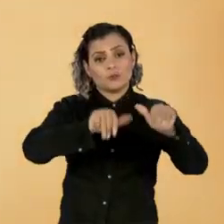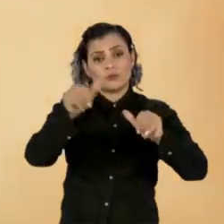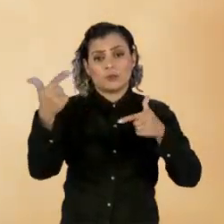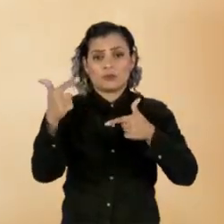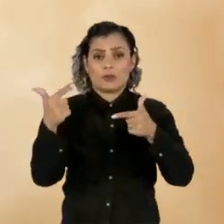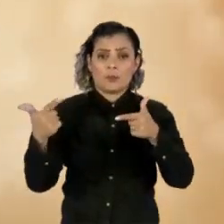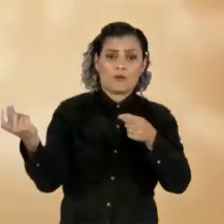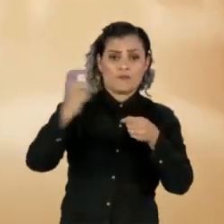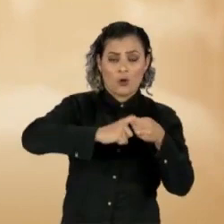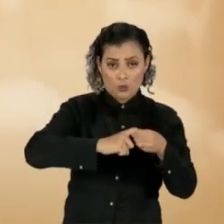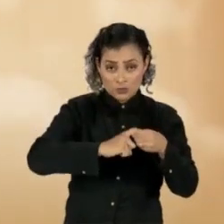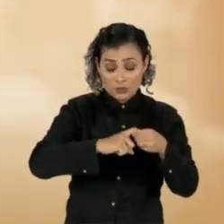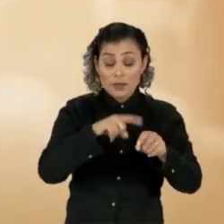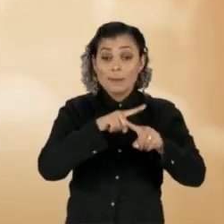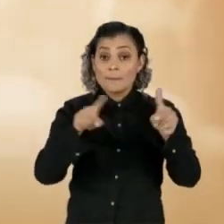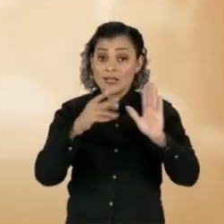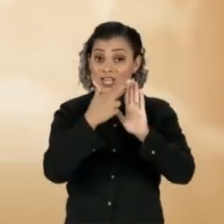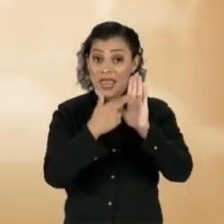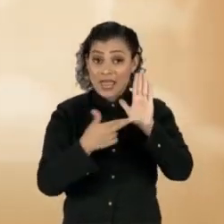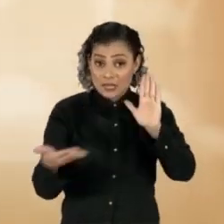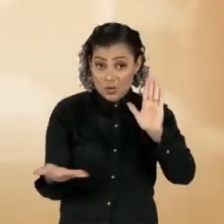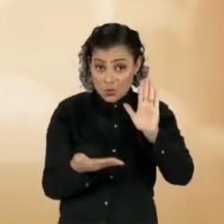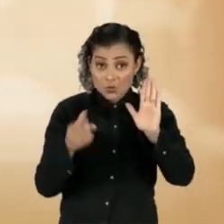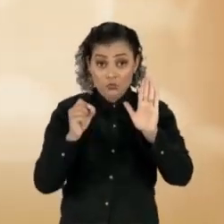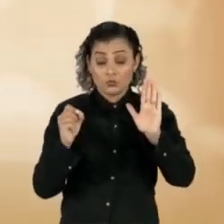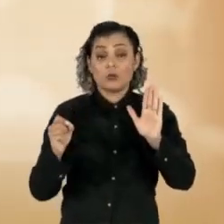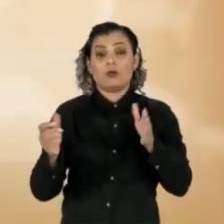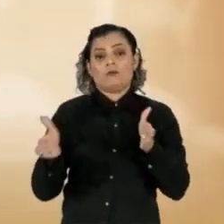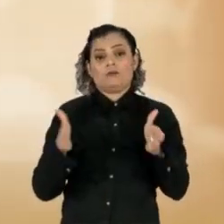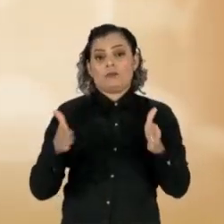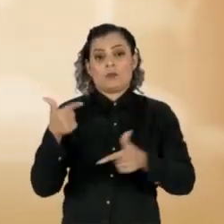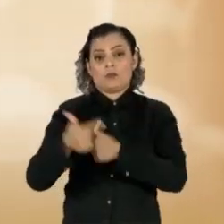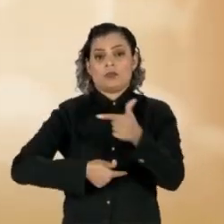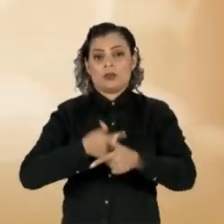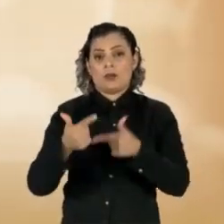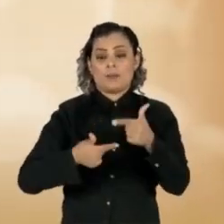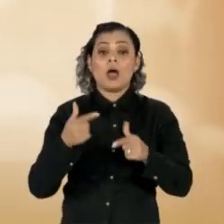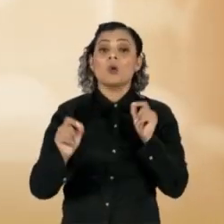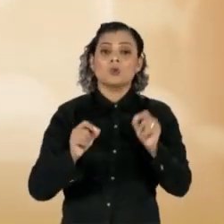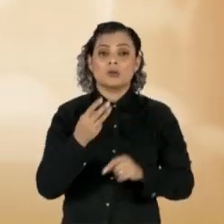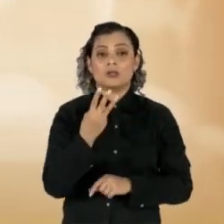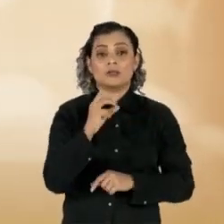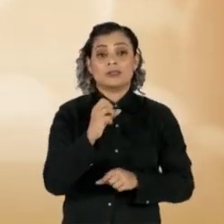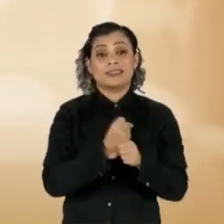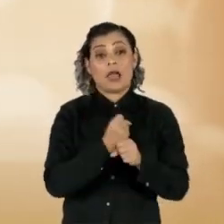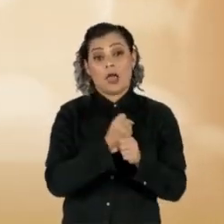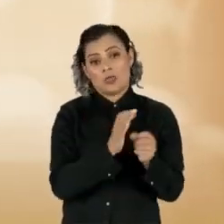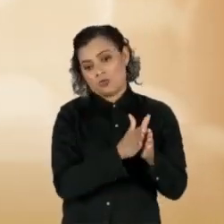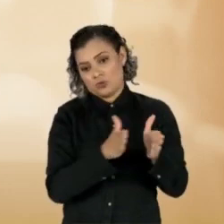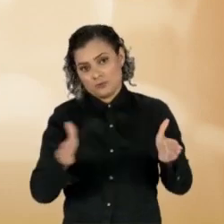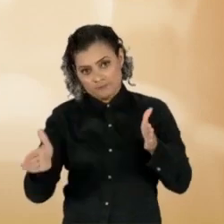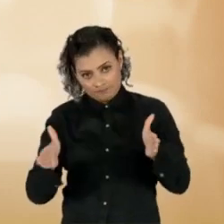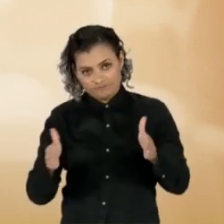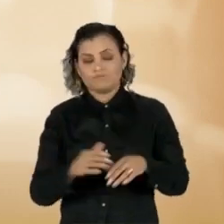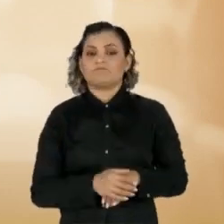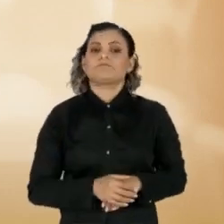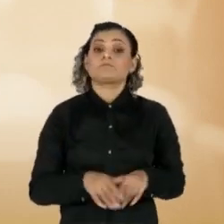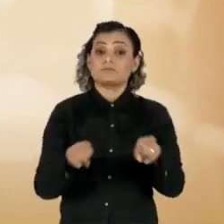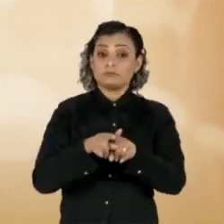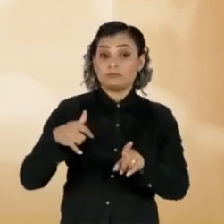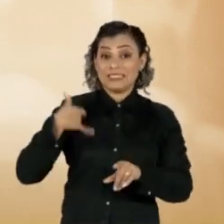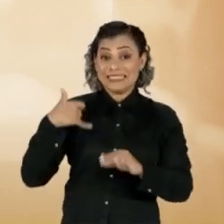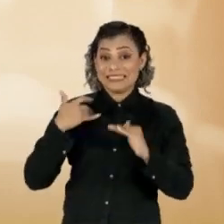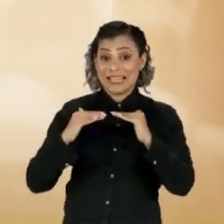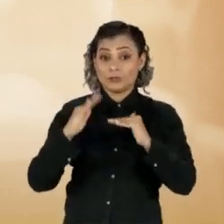Para ir para a reserva nas regras atuais, o tempo mínimo de serviço do militar ativo é de 30 anos. Além disso, a idade